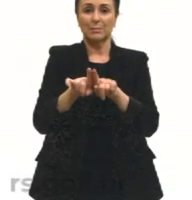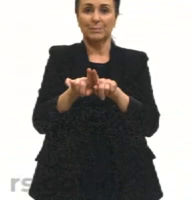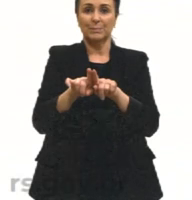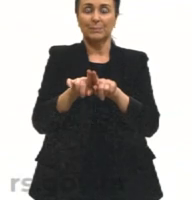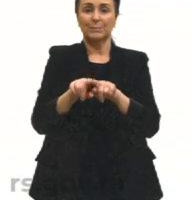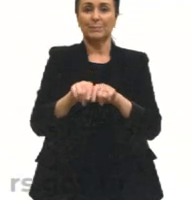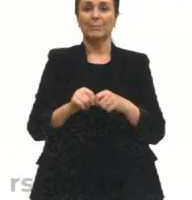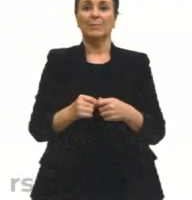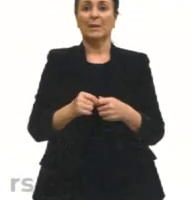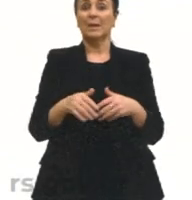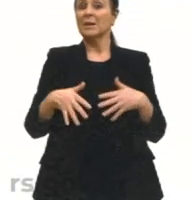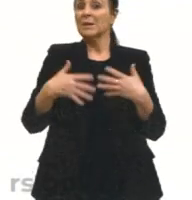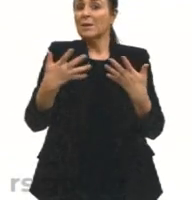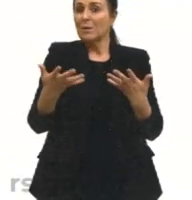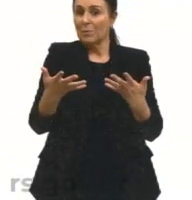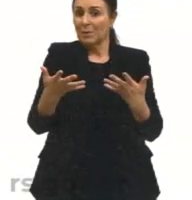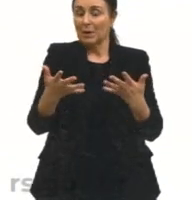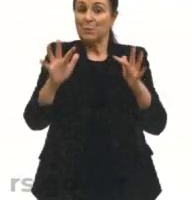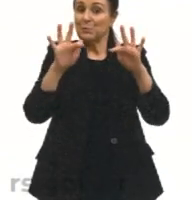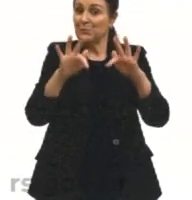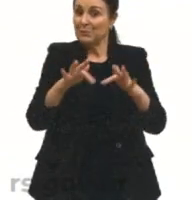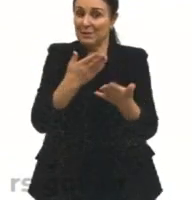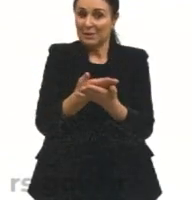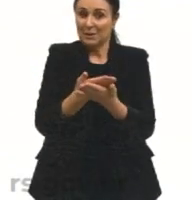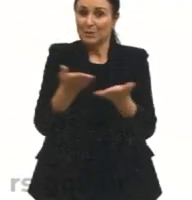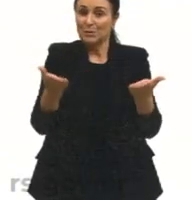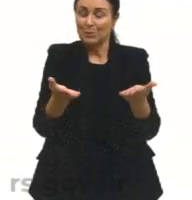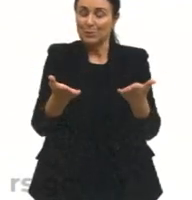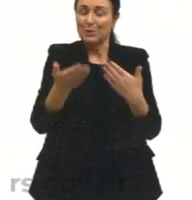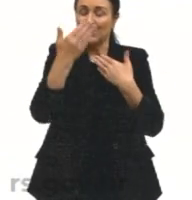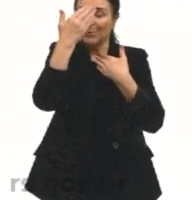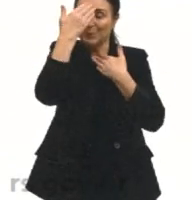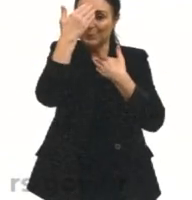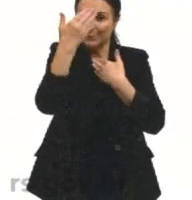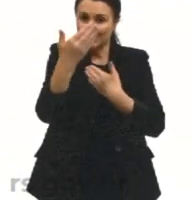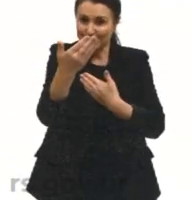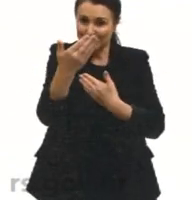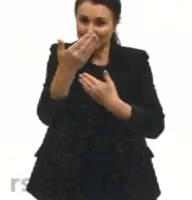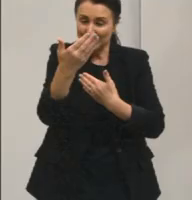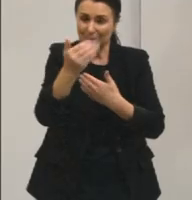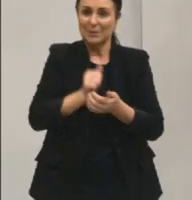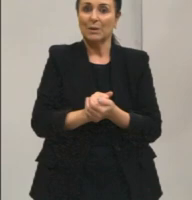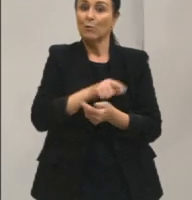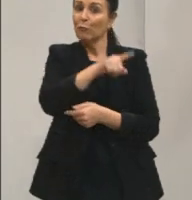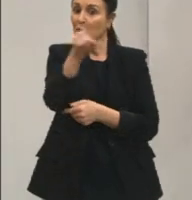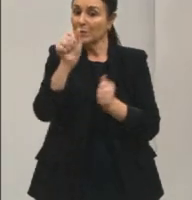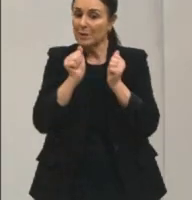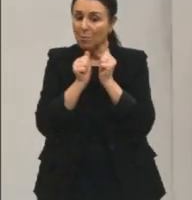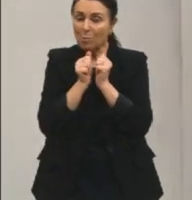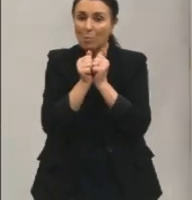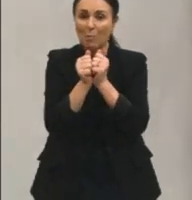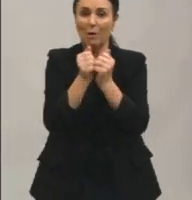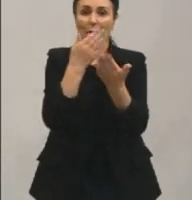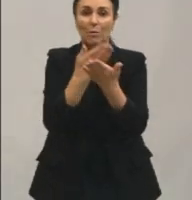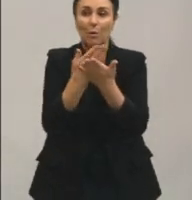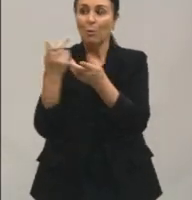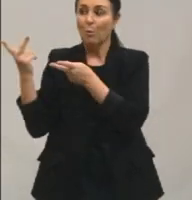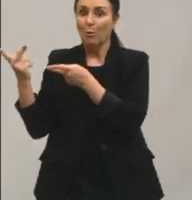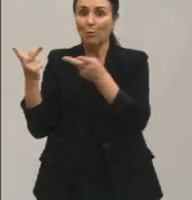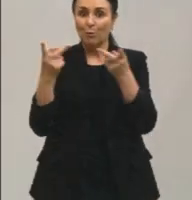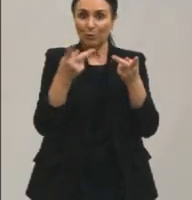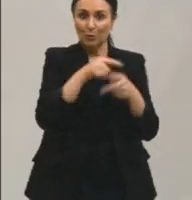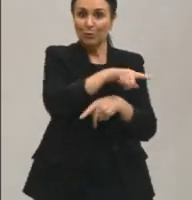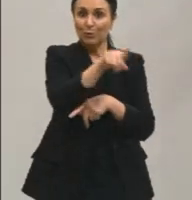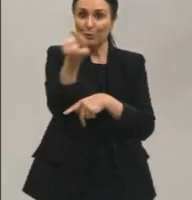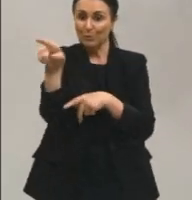E por aqui vamos então encerrando a aula de hoje e eu agradeço a vocês terem acompanhado essa aula, convido vocês